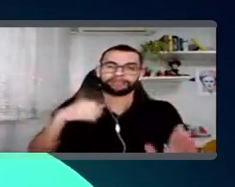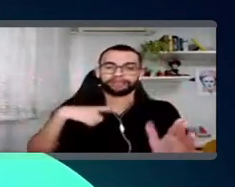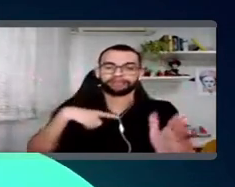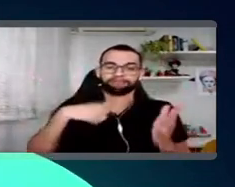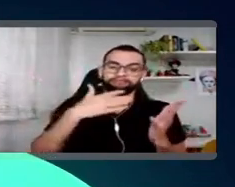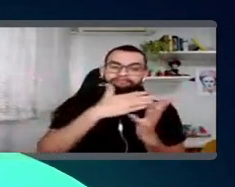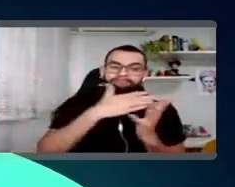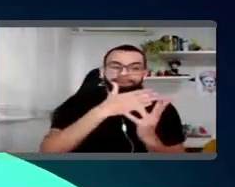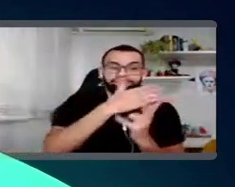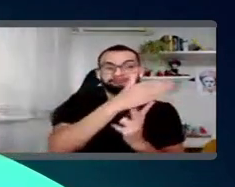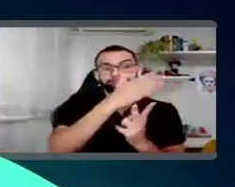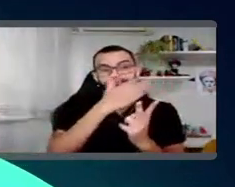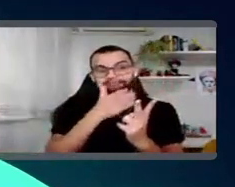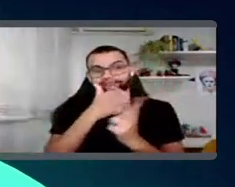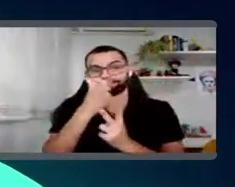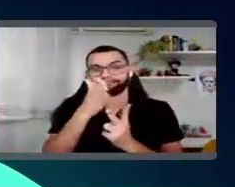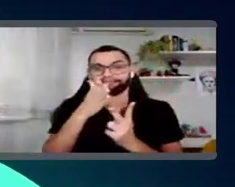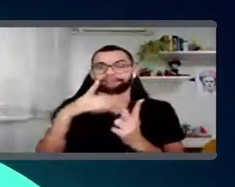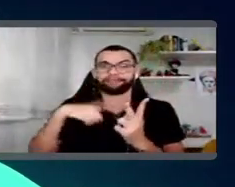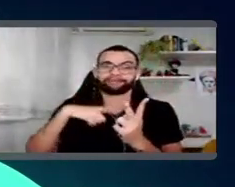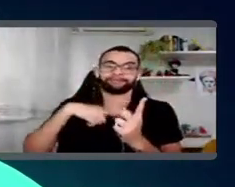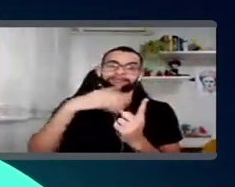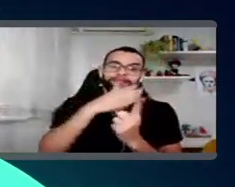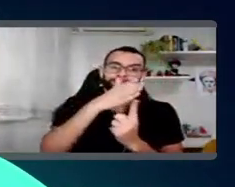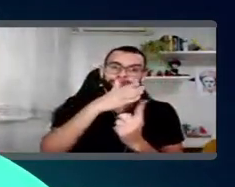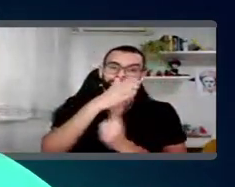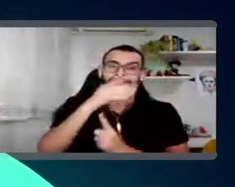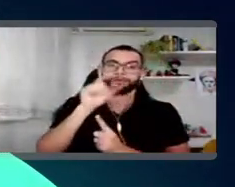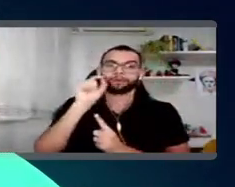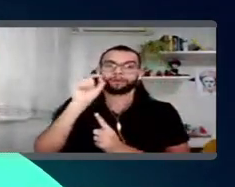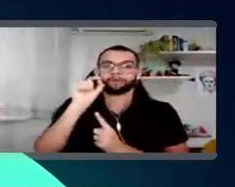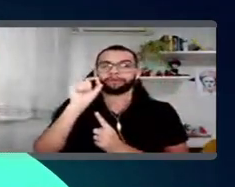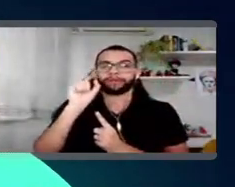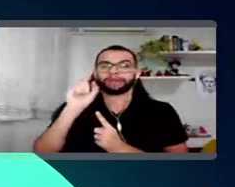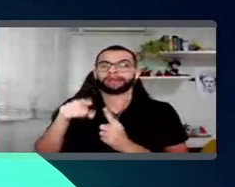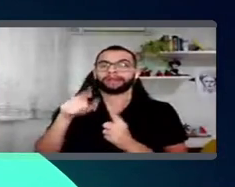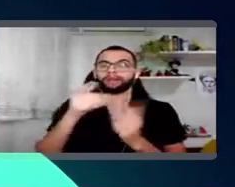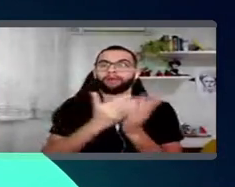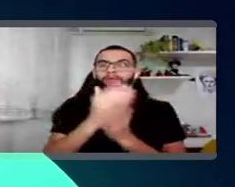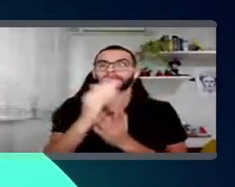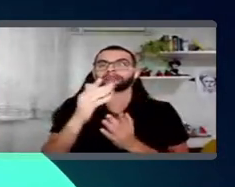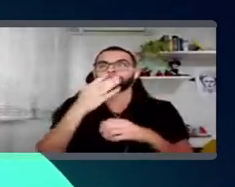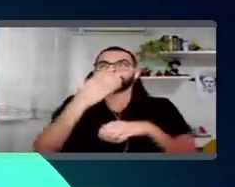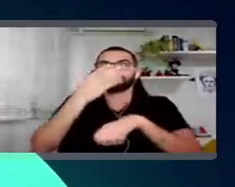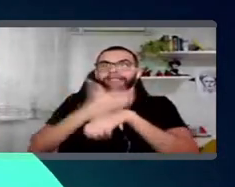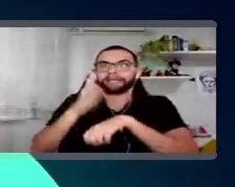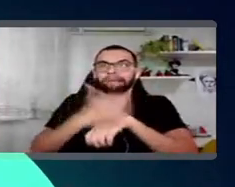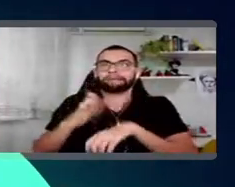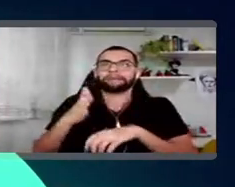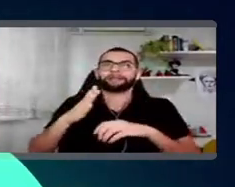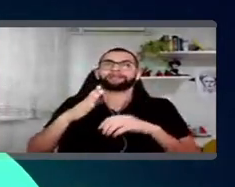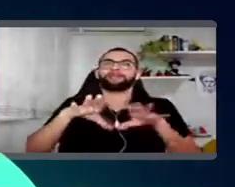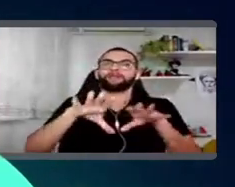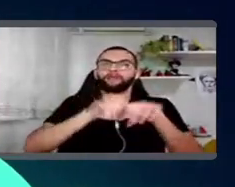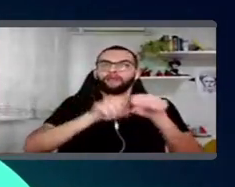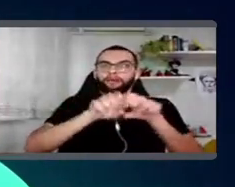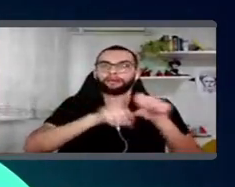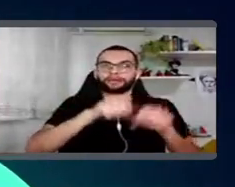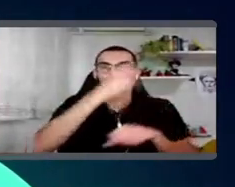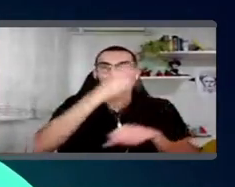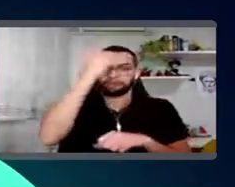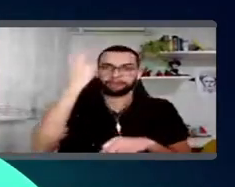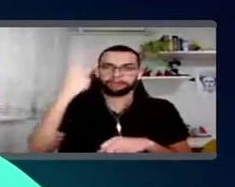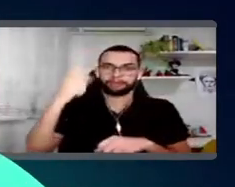né? Tem toda a vertente que a companhia tem diversas iniciativas aqui, que é de treinamento, de capacitação dos associados,